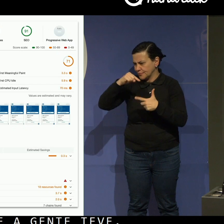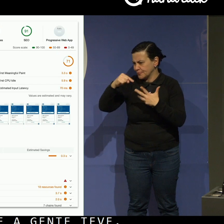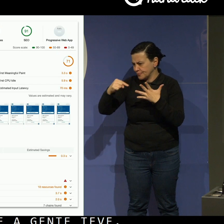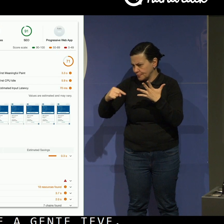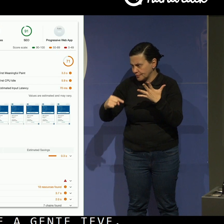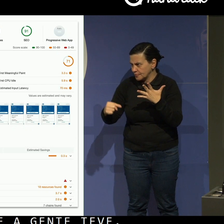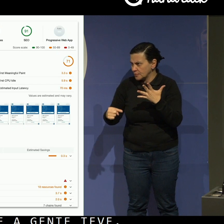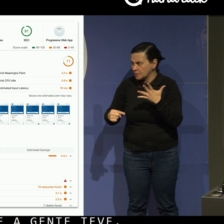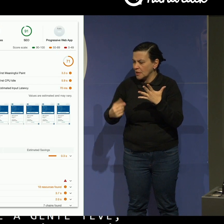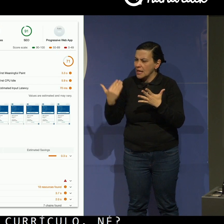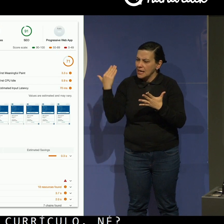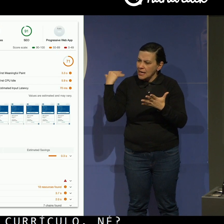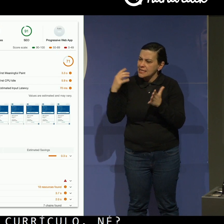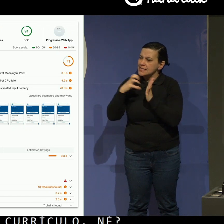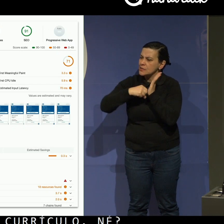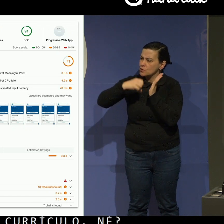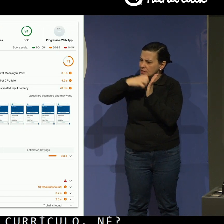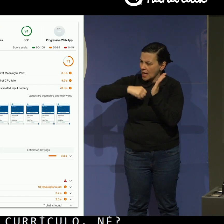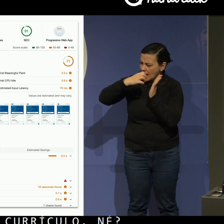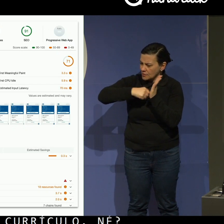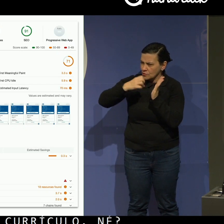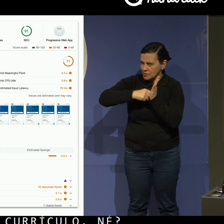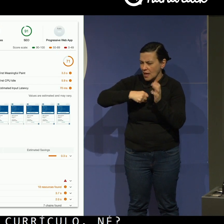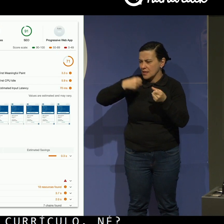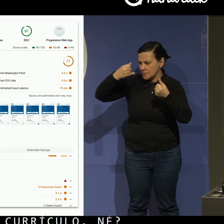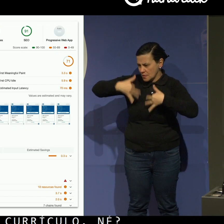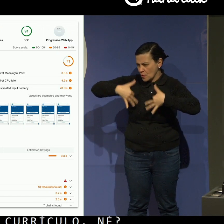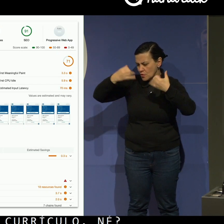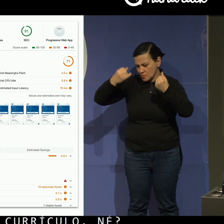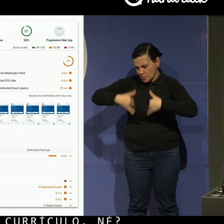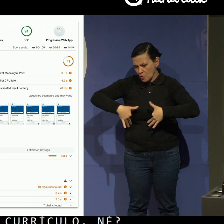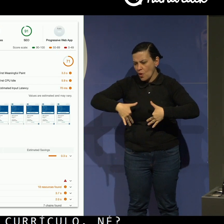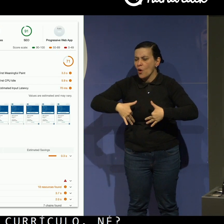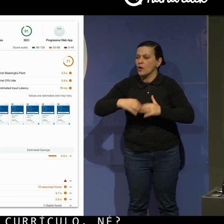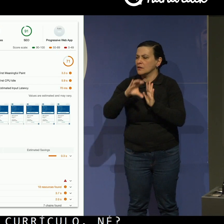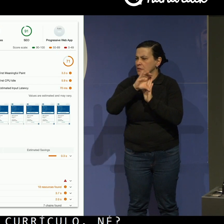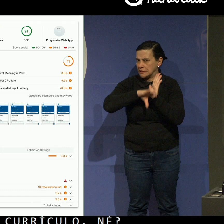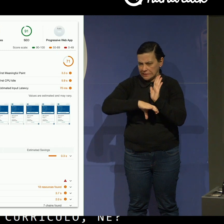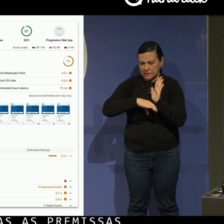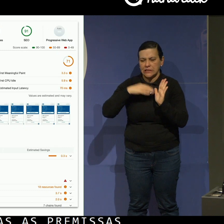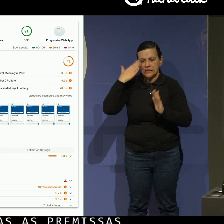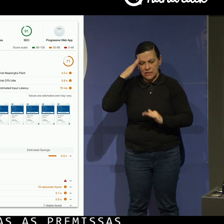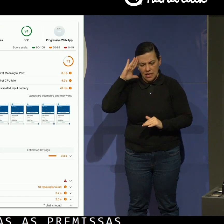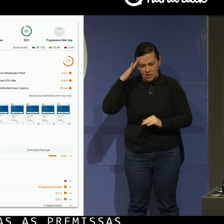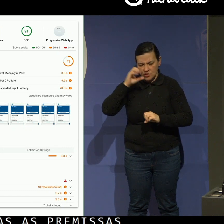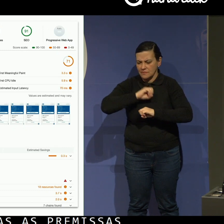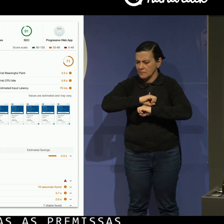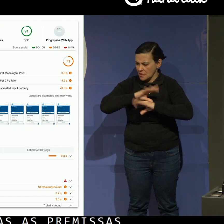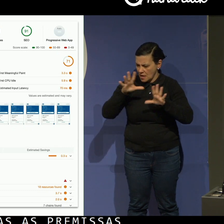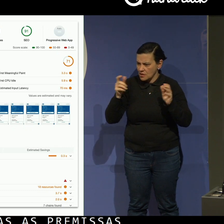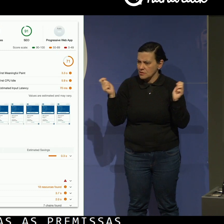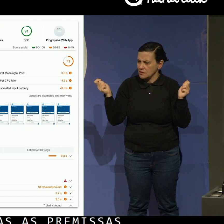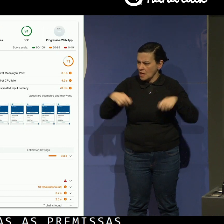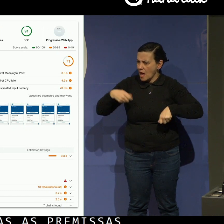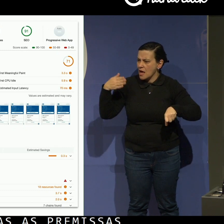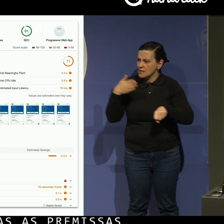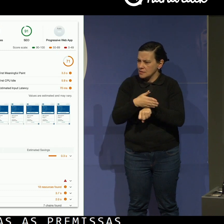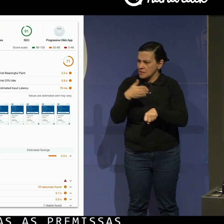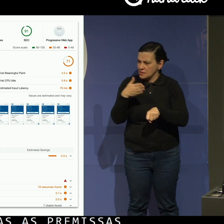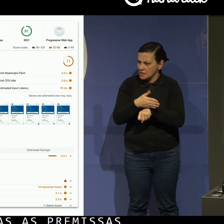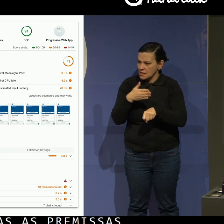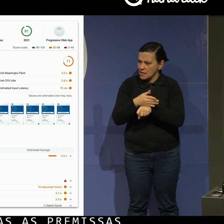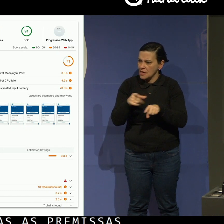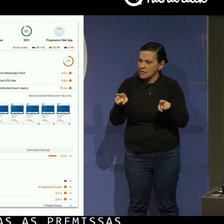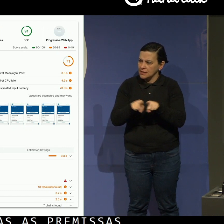WCAG, que nós falamos aqui o dia todo. Eles são robustos, eles são compreensíveis, eles são plenamente operáveis. O novo